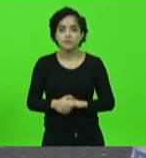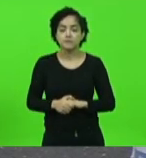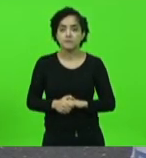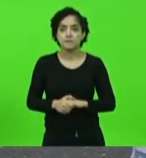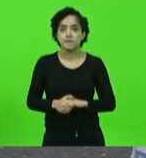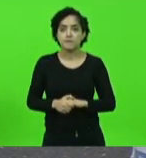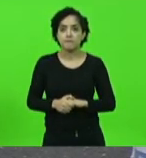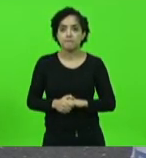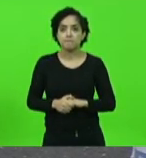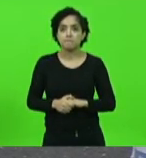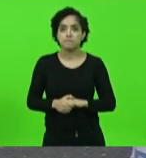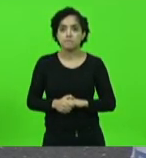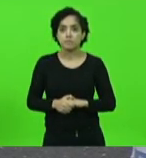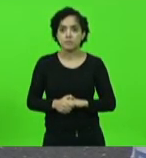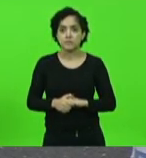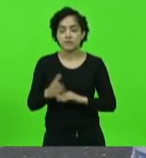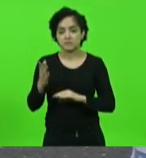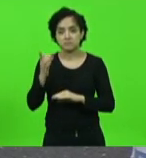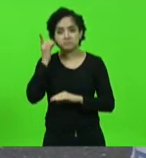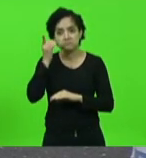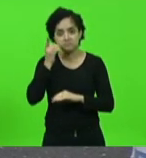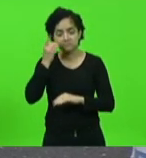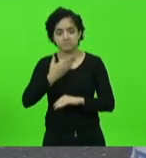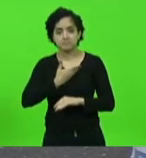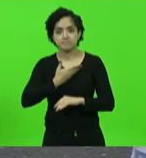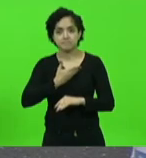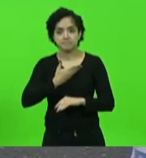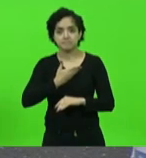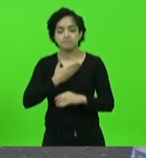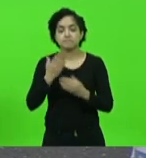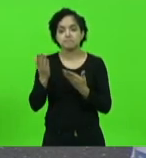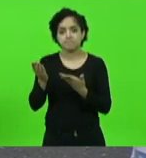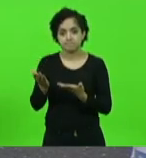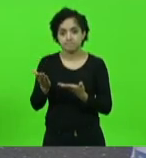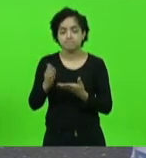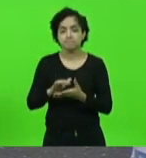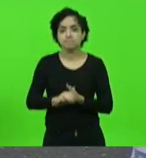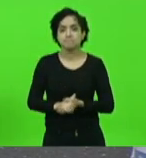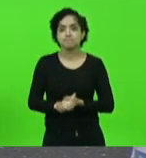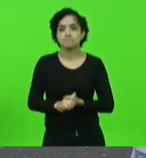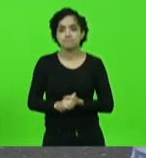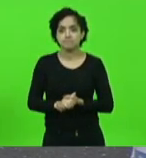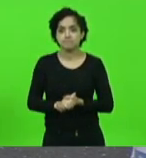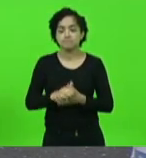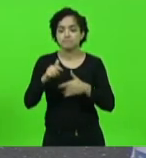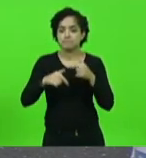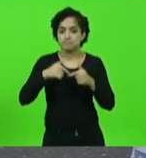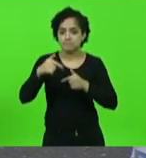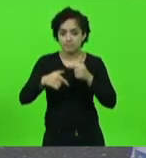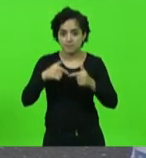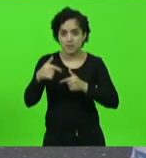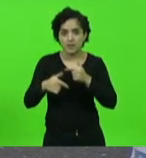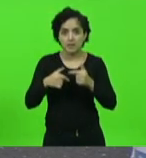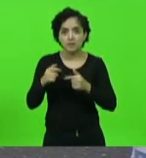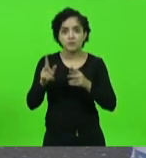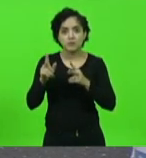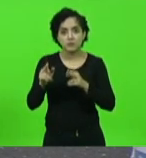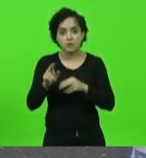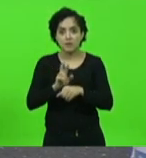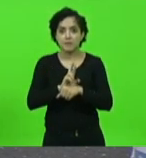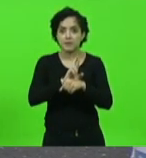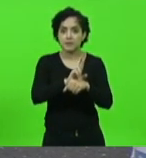colegas do deputado que exercemos a nossa atividade aqui representando os